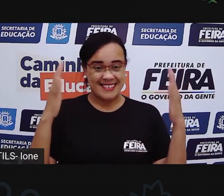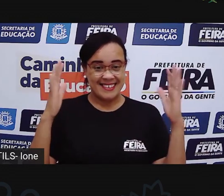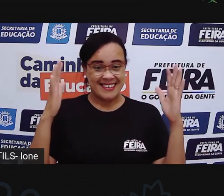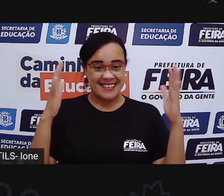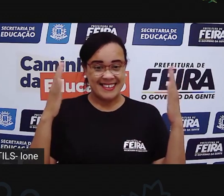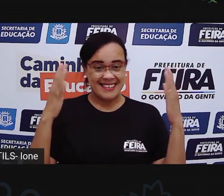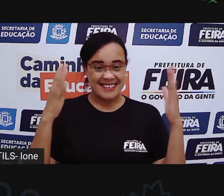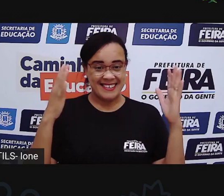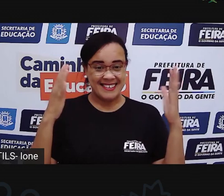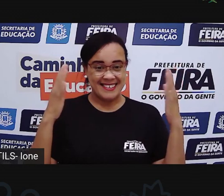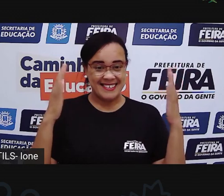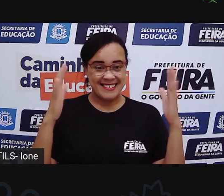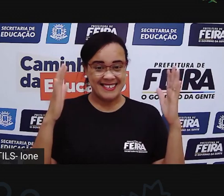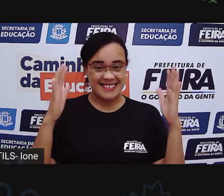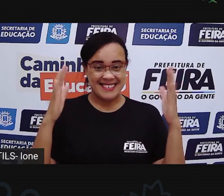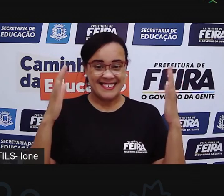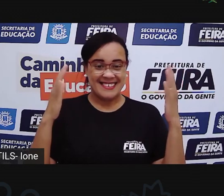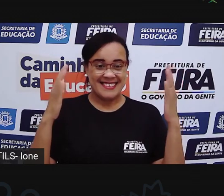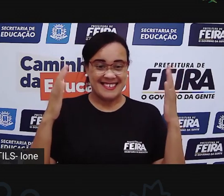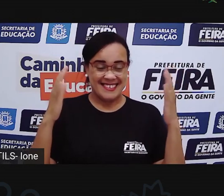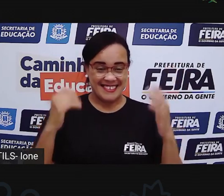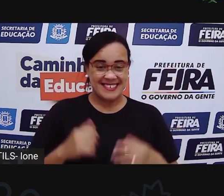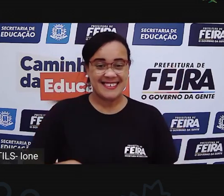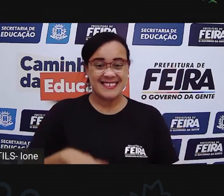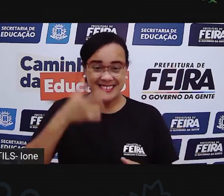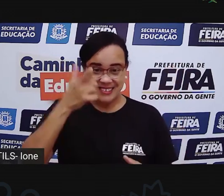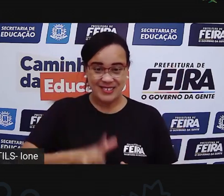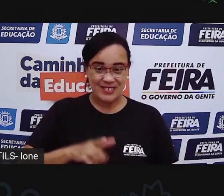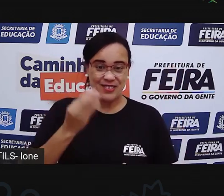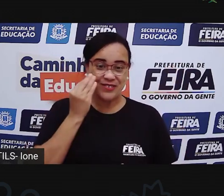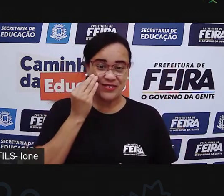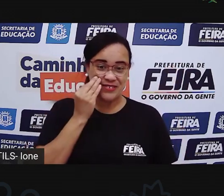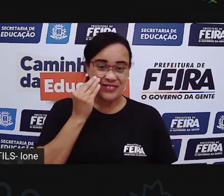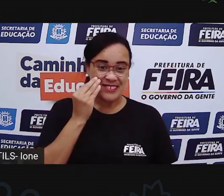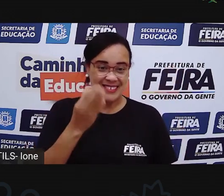Olha que bola grande. Vamos tentar mais uma vez.